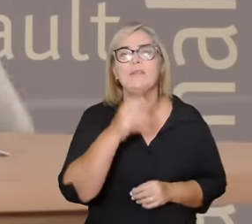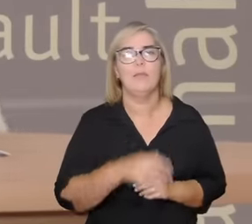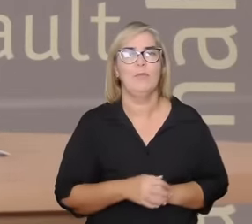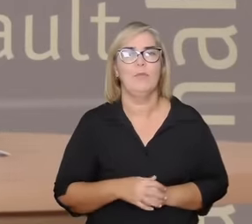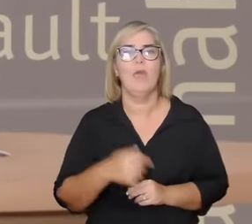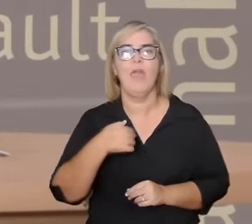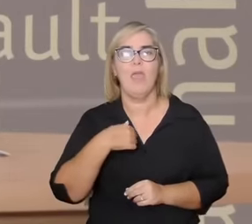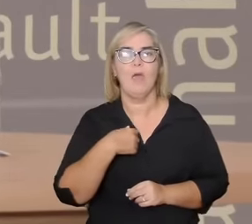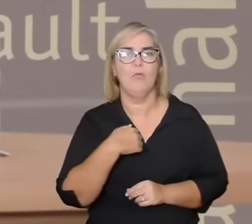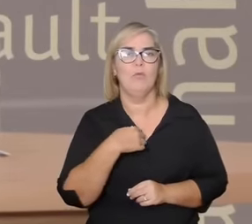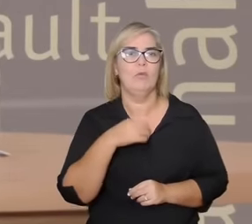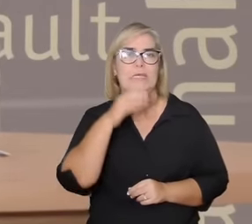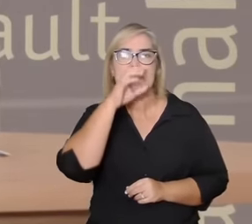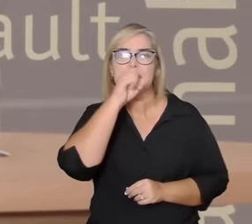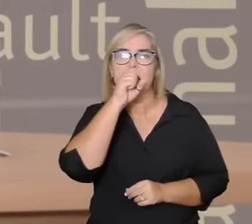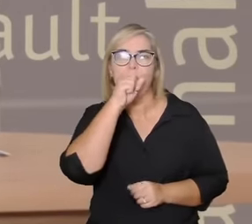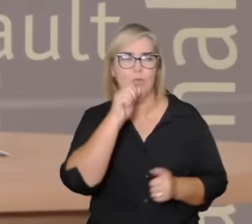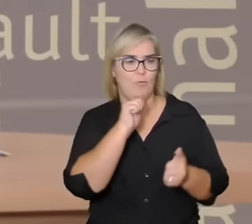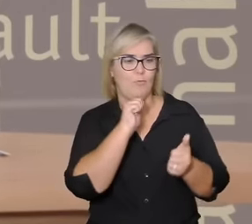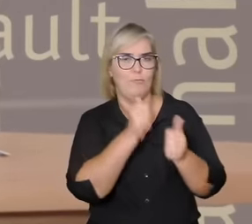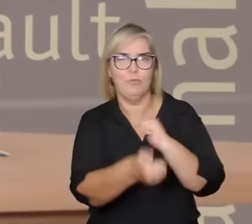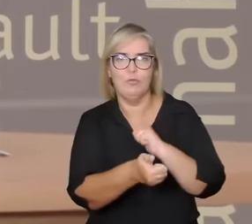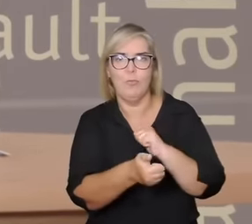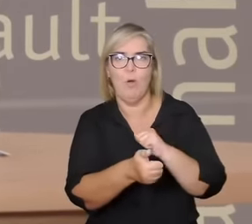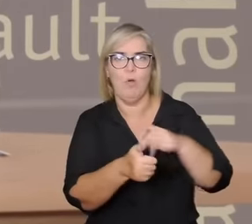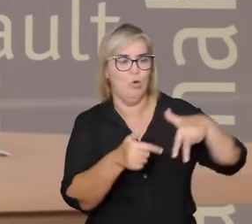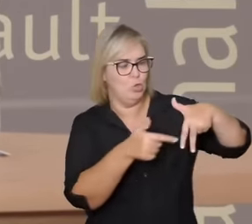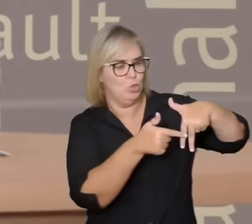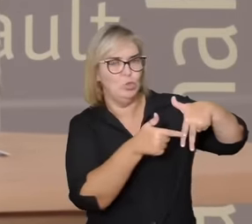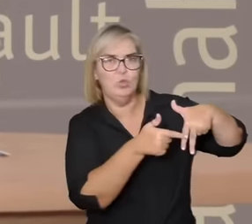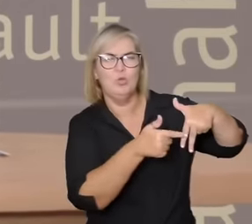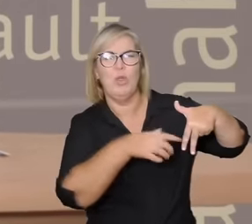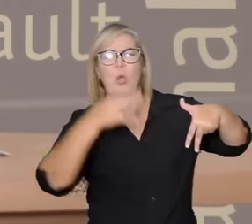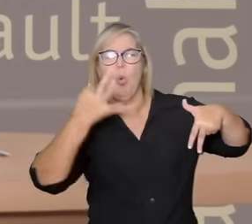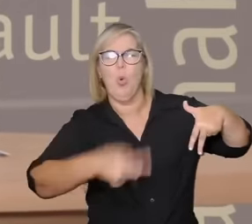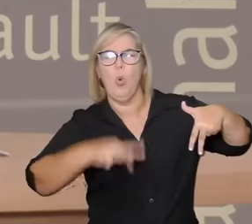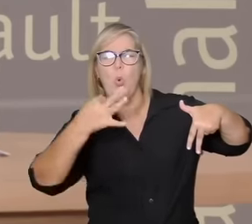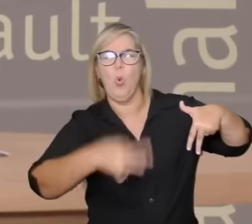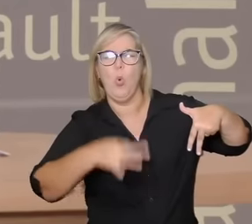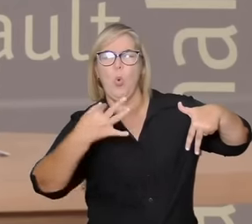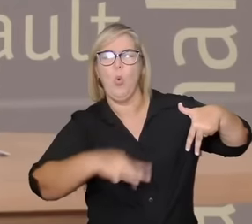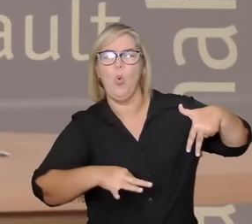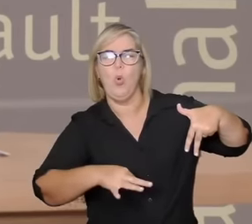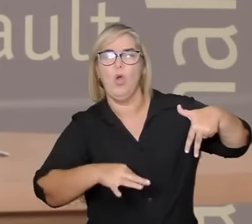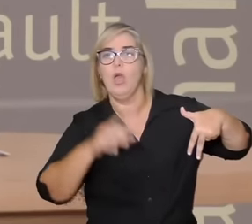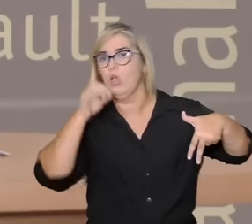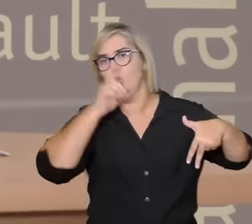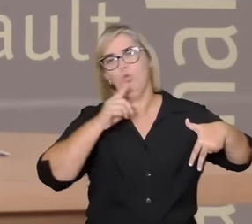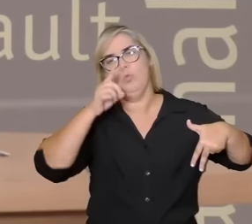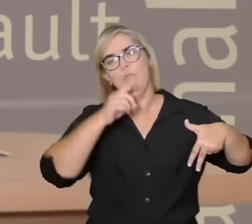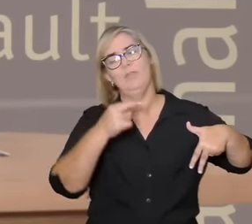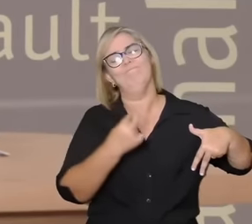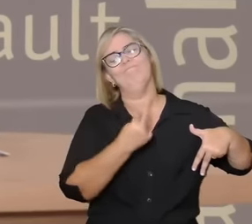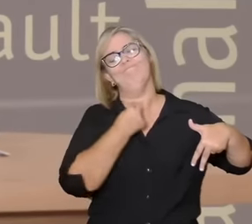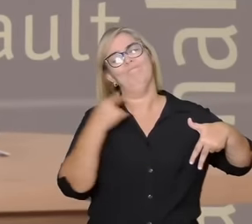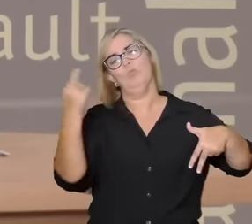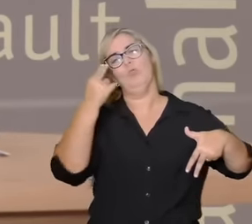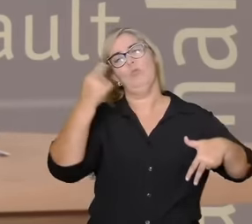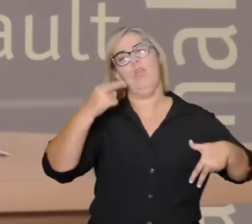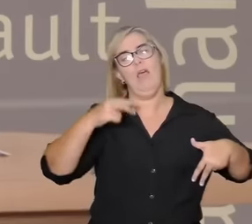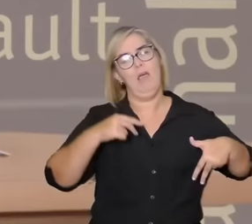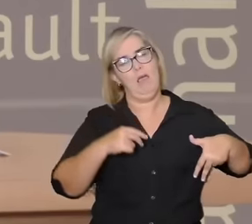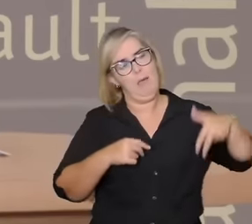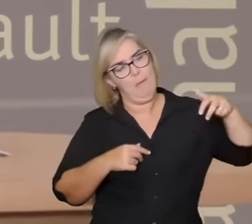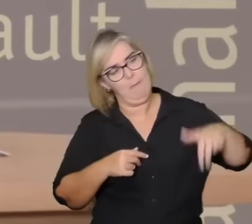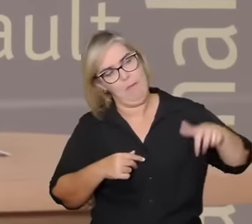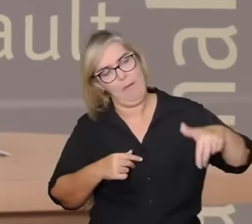caminhada com você é que é isso e esse joelho machucado pode ser a reação que